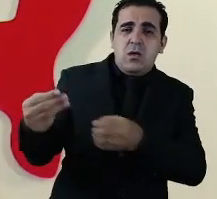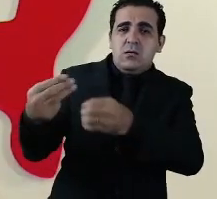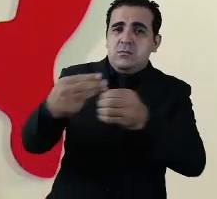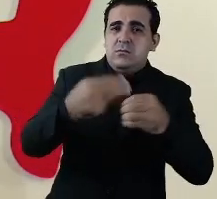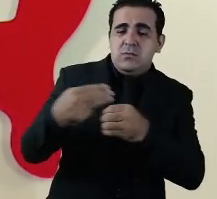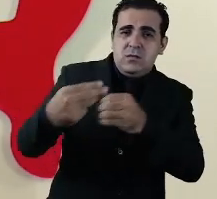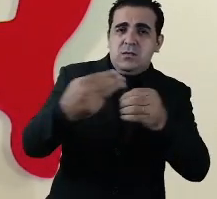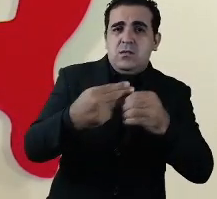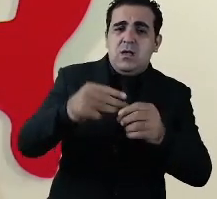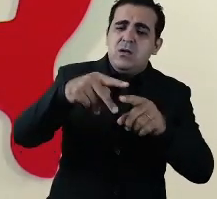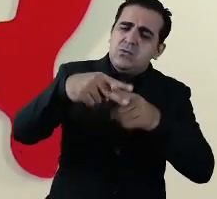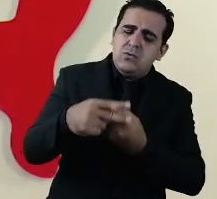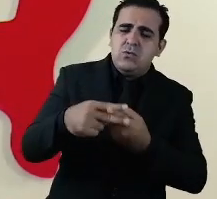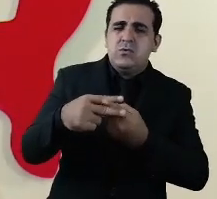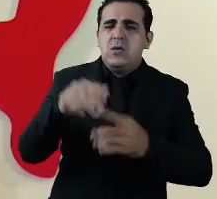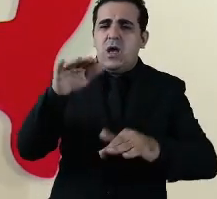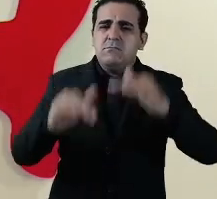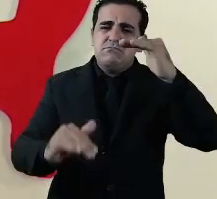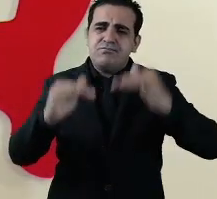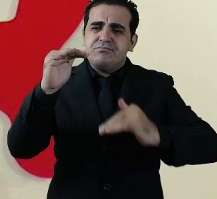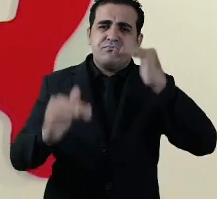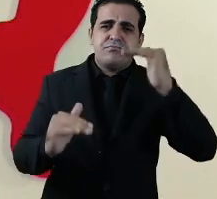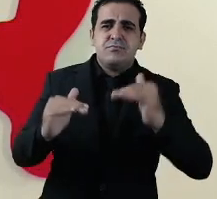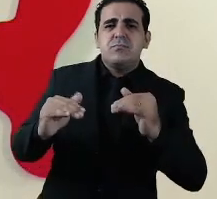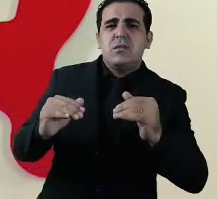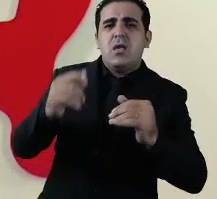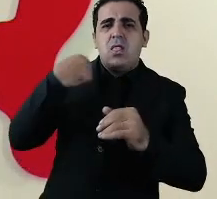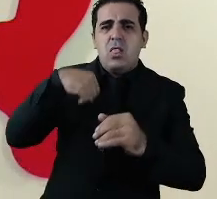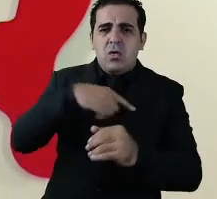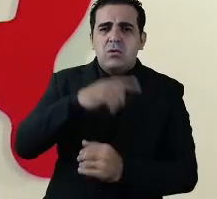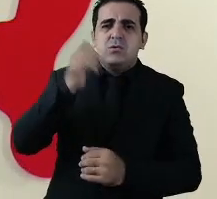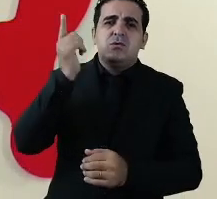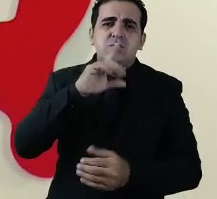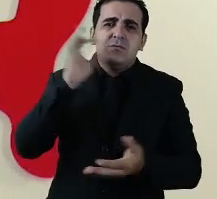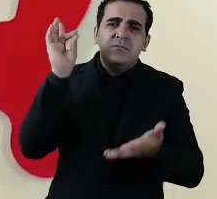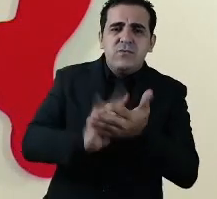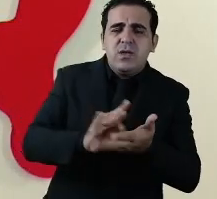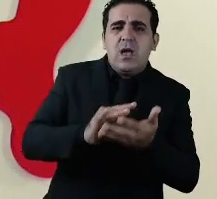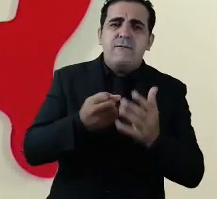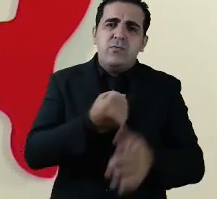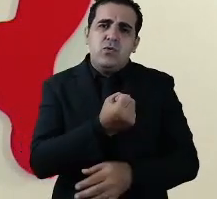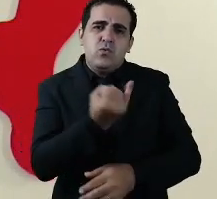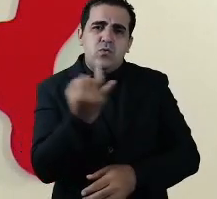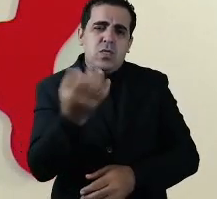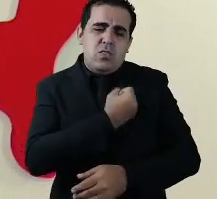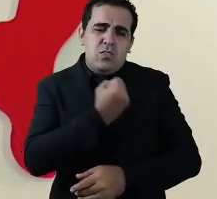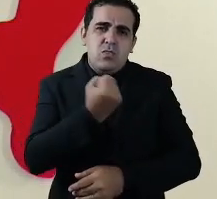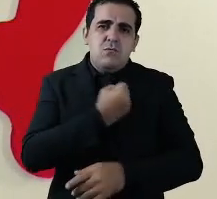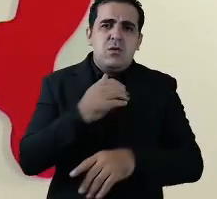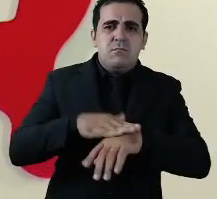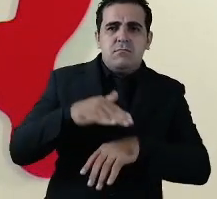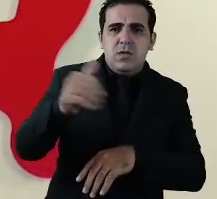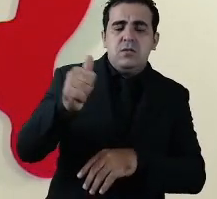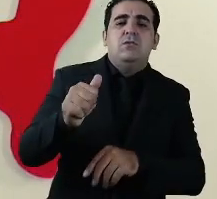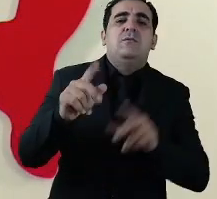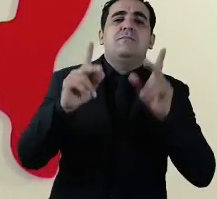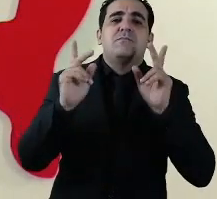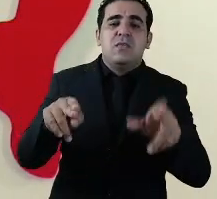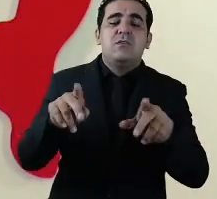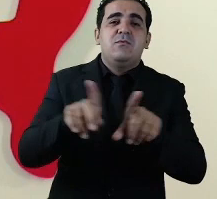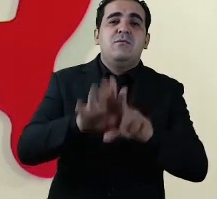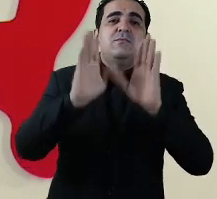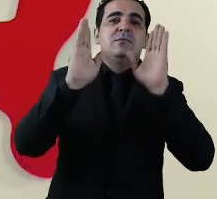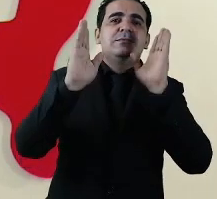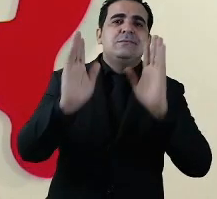algumas corrigir inconsistências exatamente para que a gente possa ter números cada vez melhores como foi